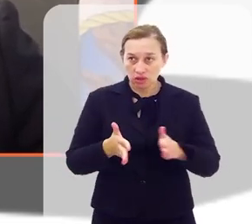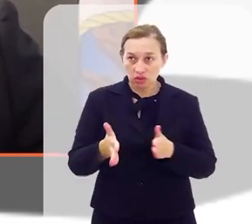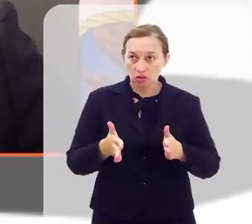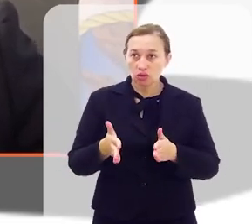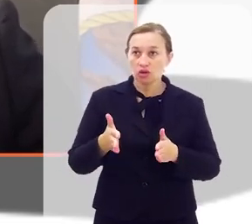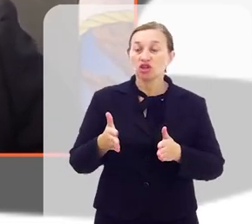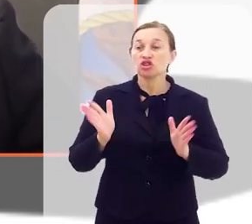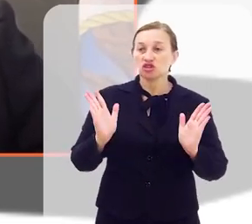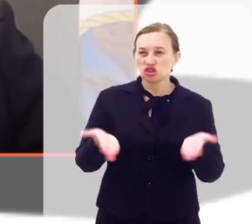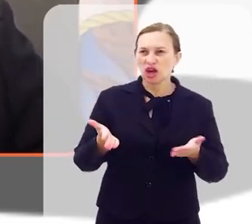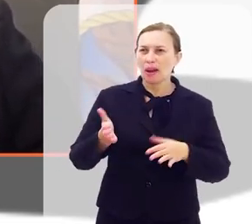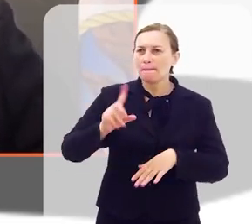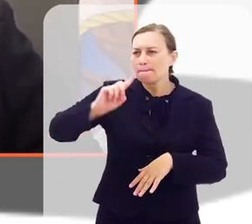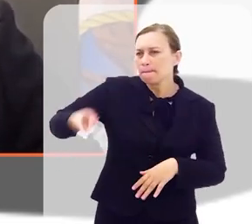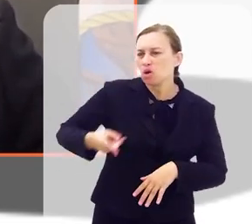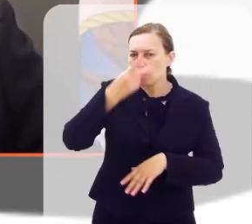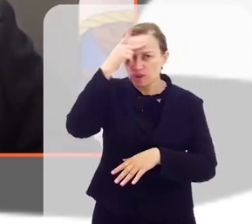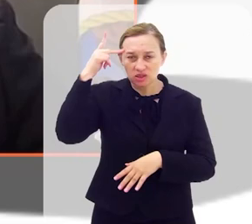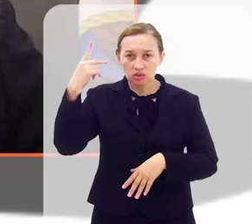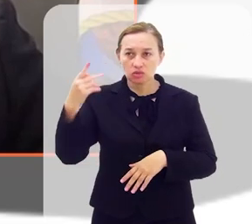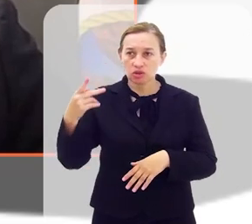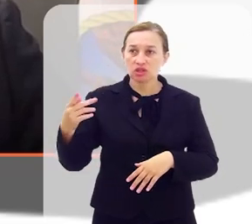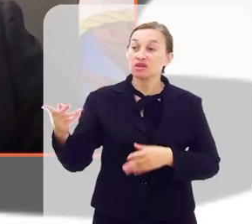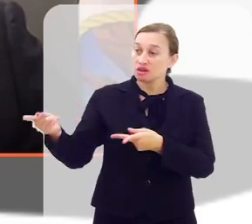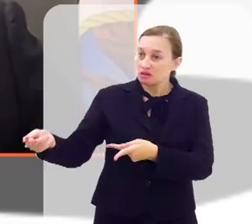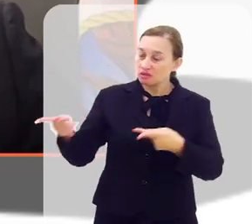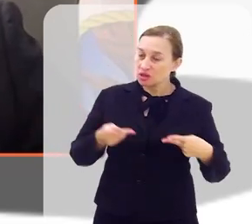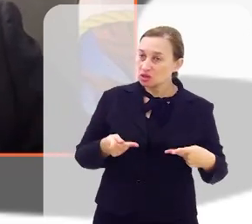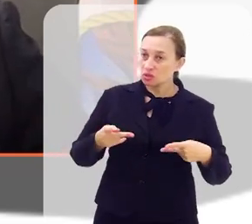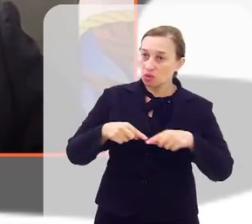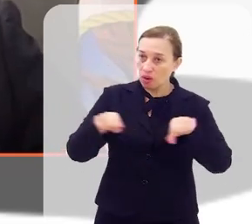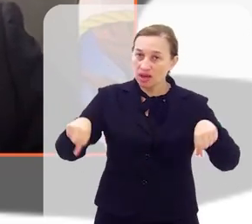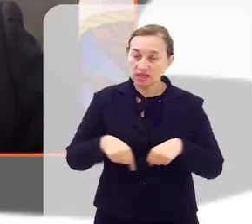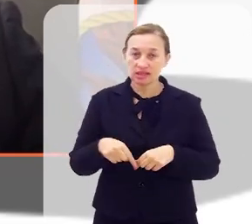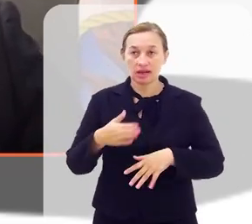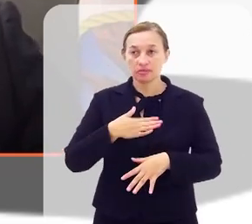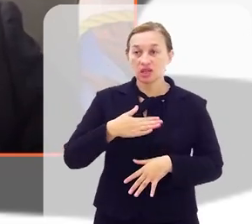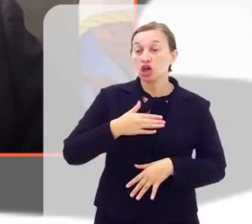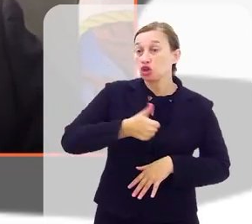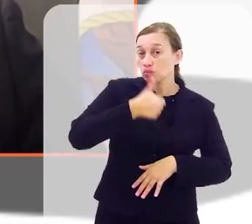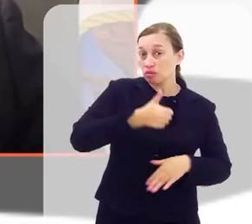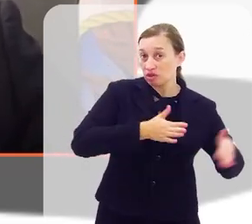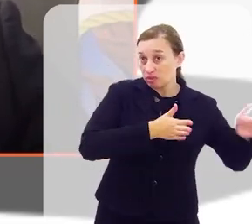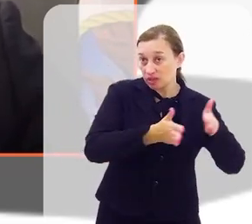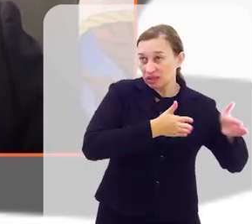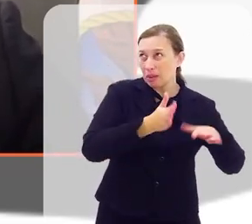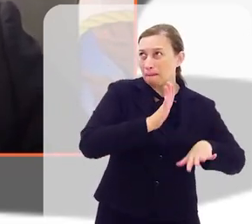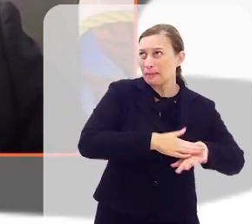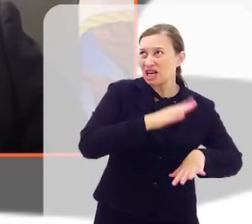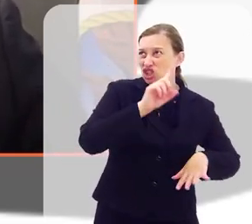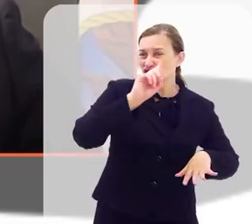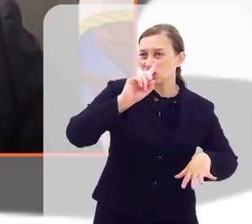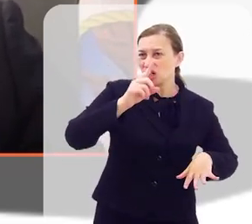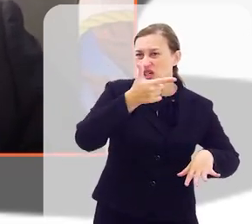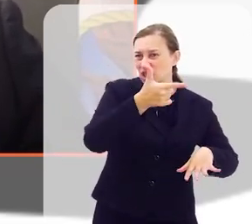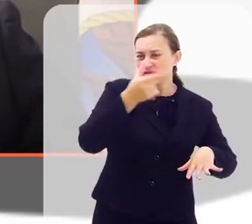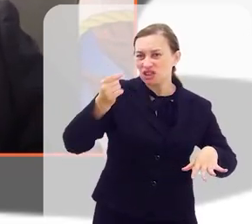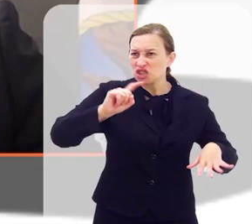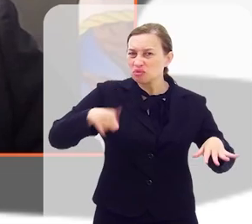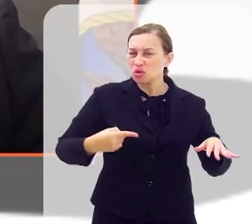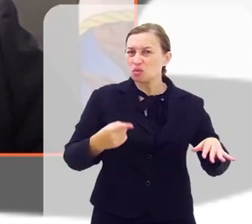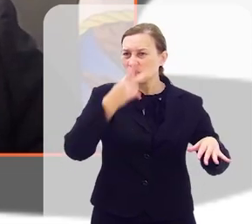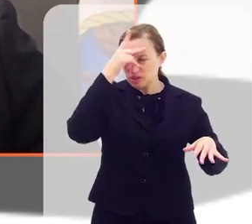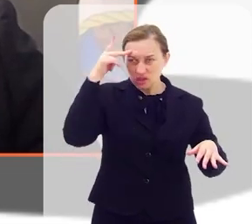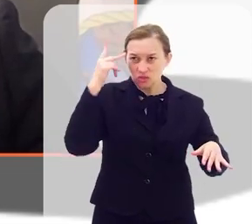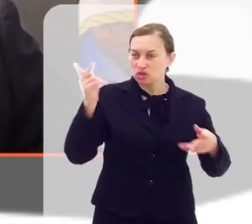O nosso gabinete já atendeu mais de mil pessoas. O nosso mandato, primeiro, nós atendemos mais de 20 mil pessoas.